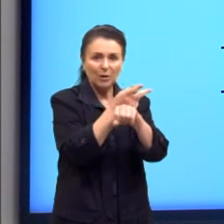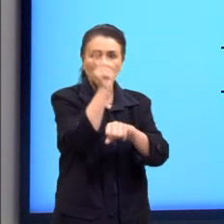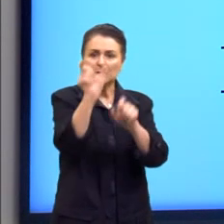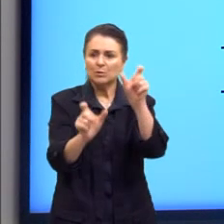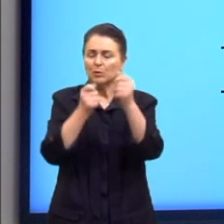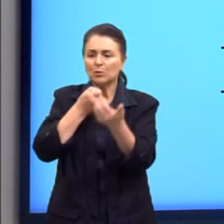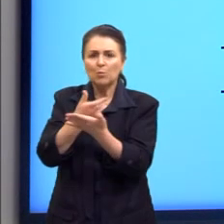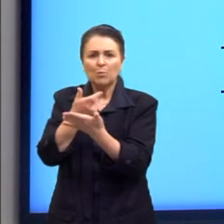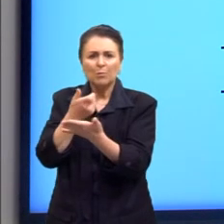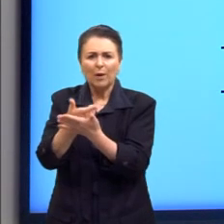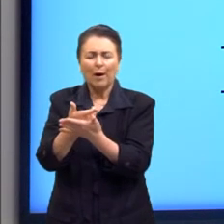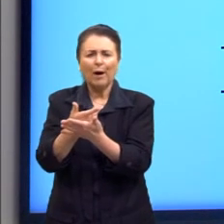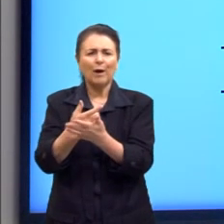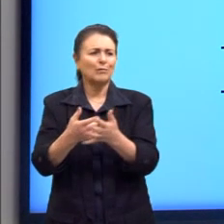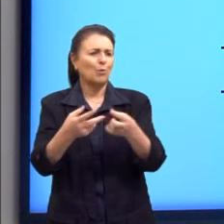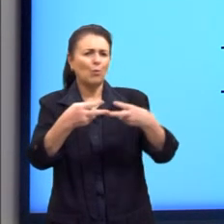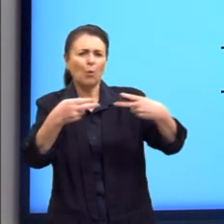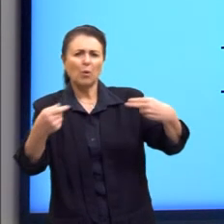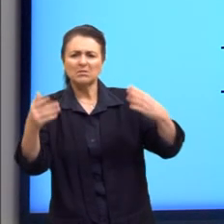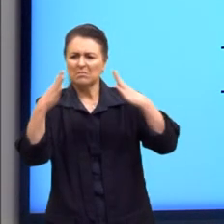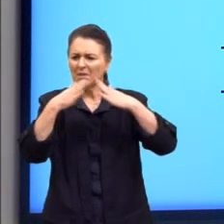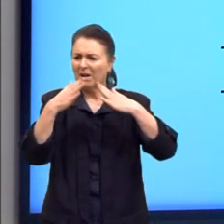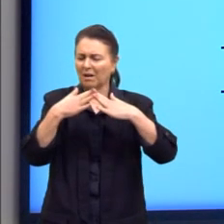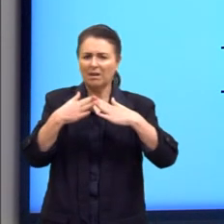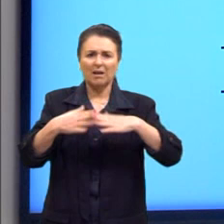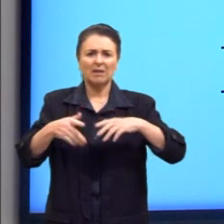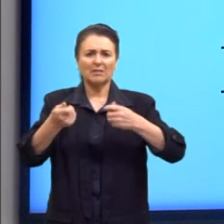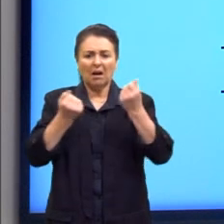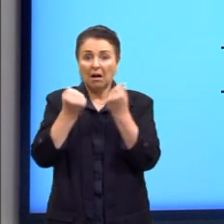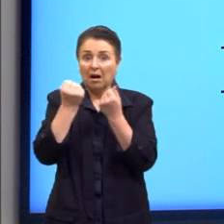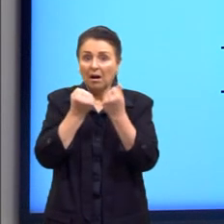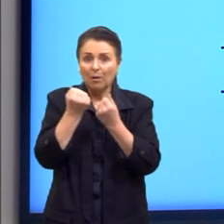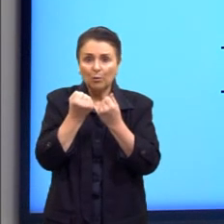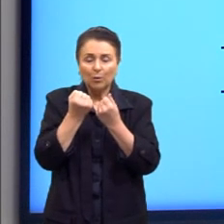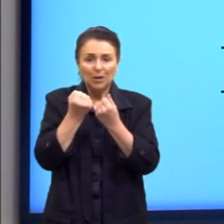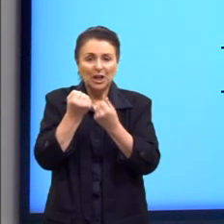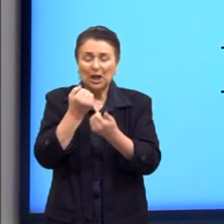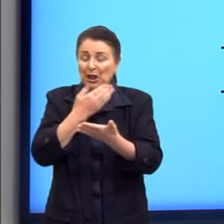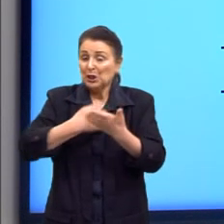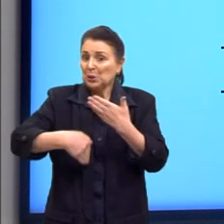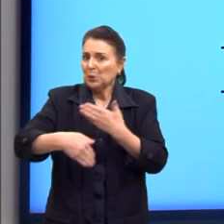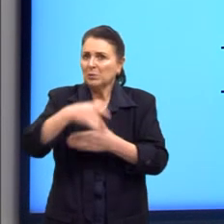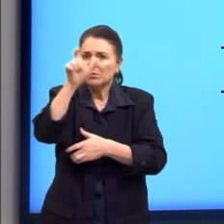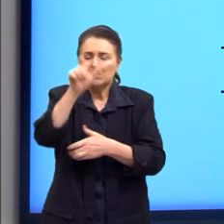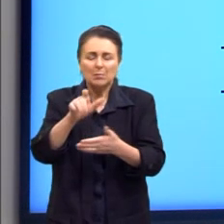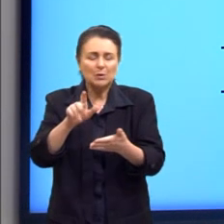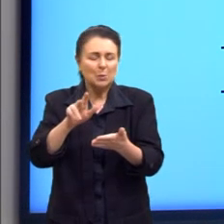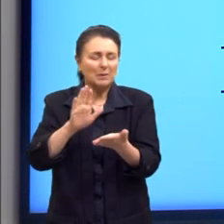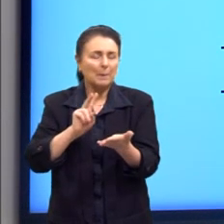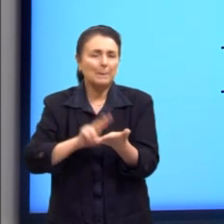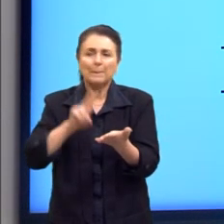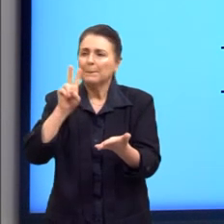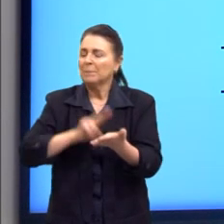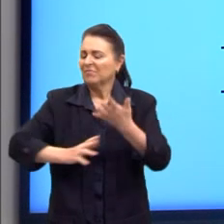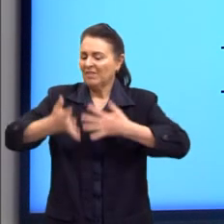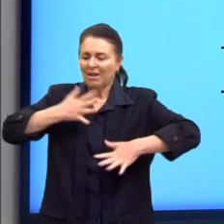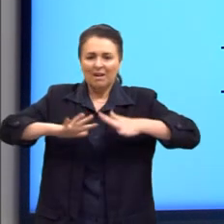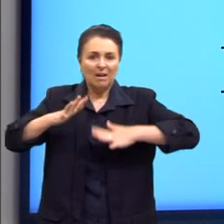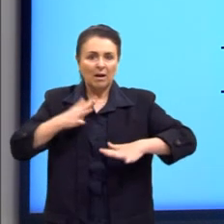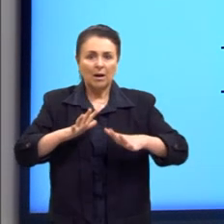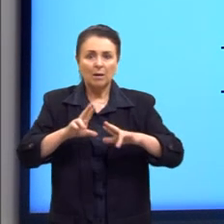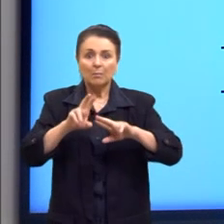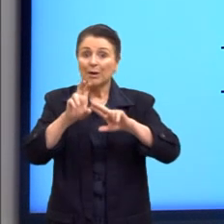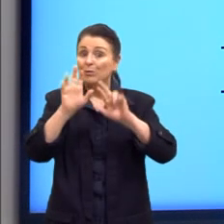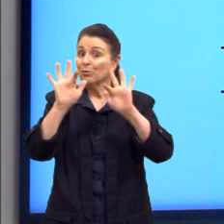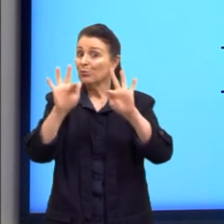Então o comércio está a milhão, todo mundo muito eufórico. Só que no final dessa década, então, eles vão